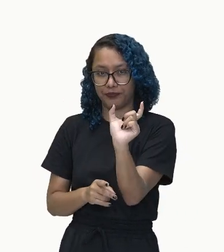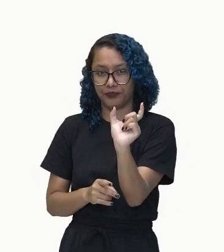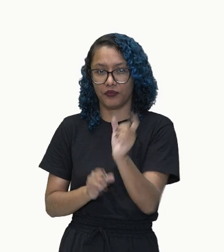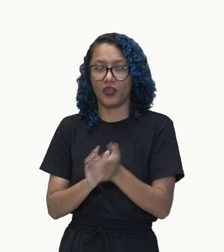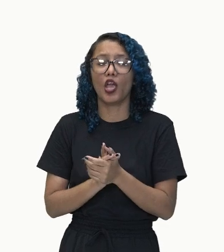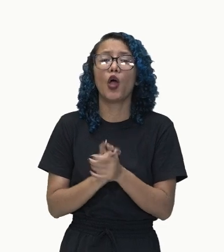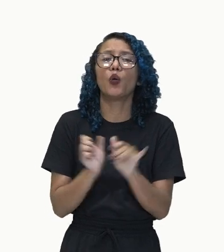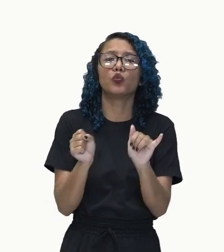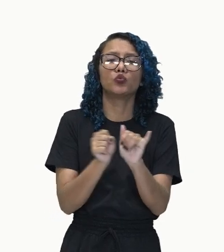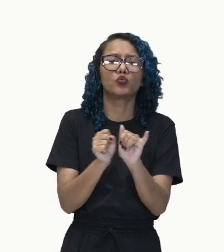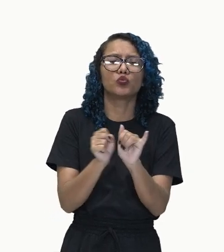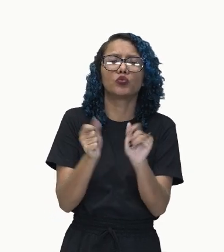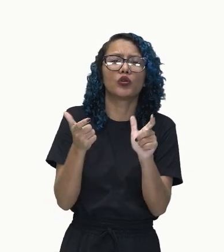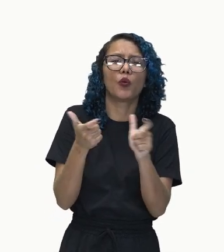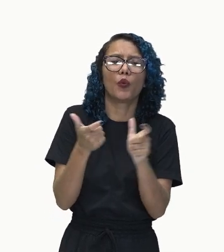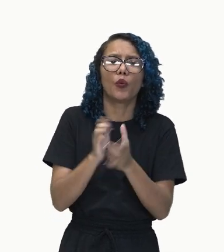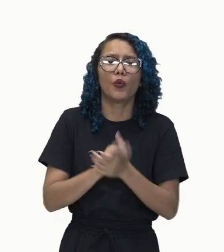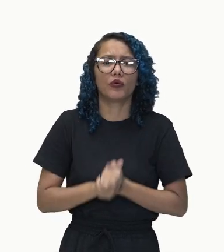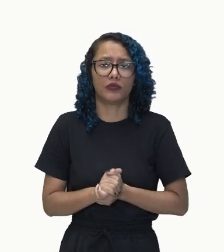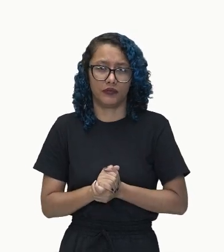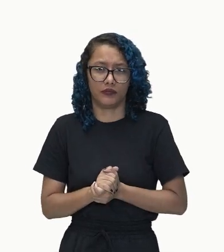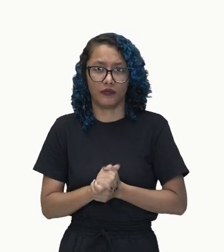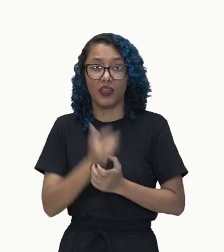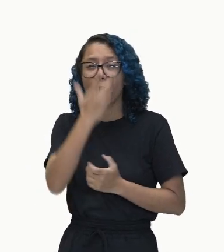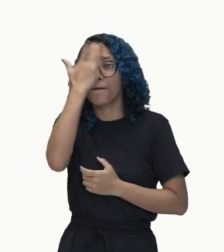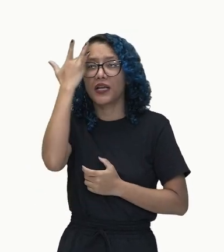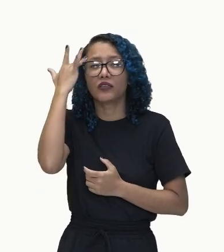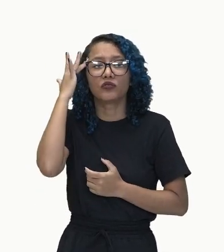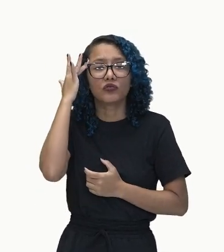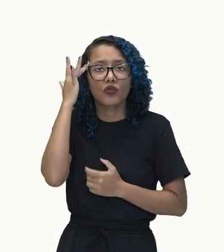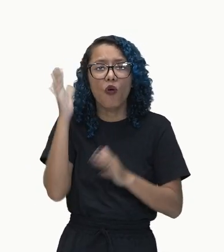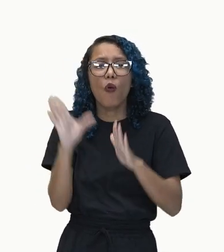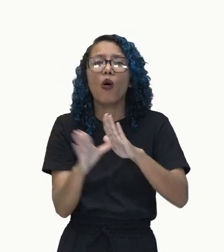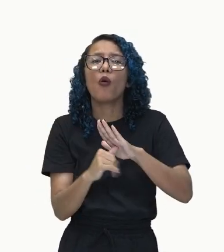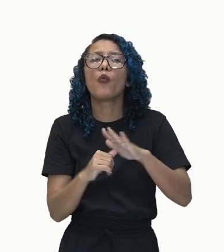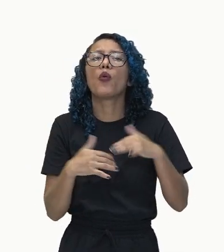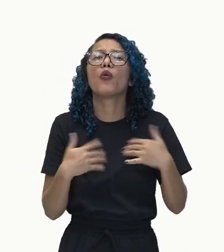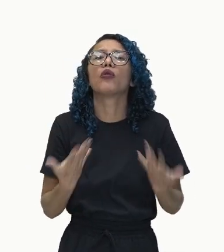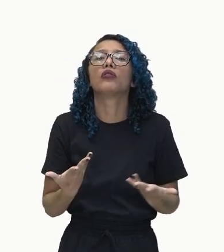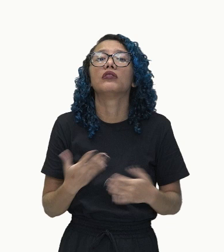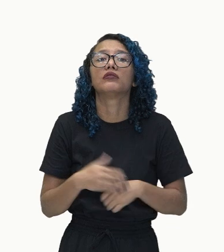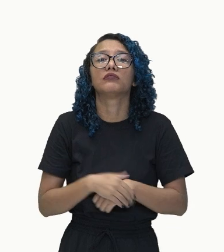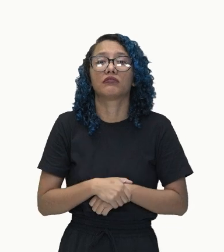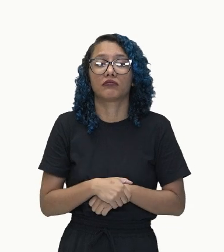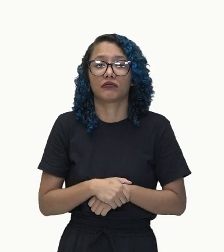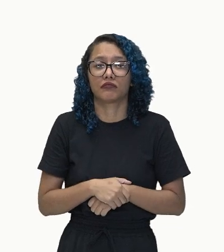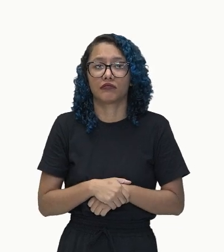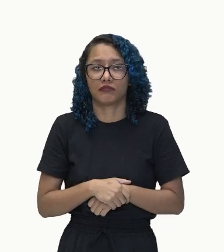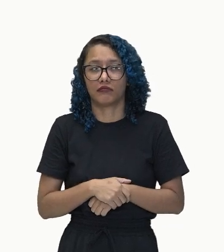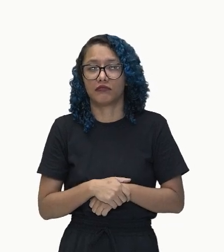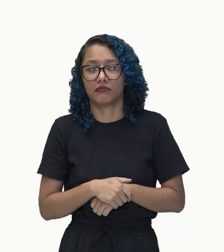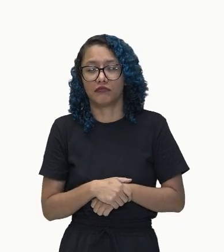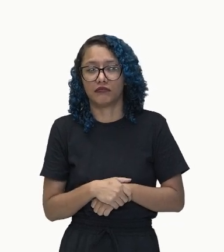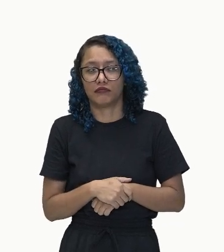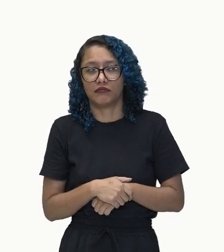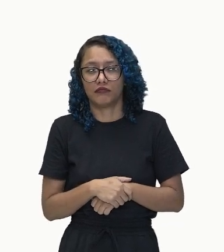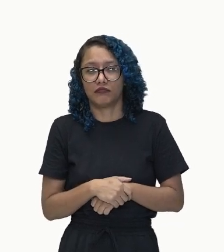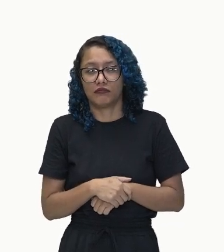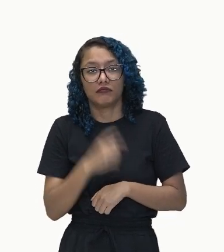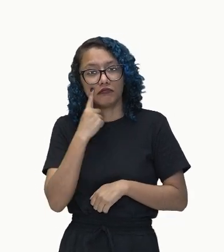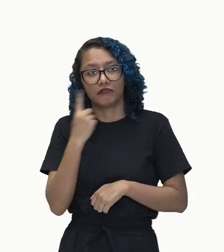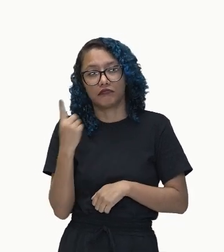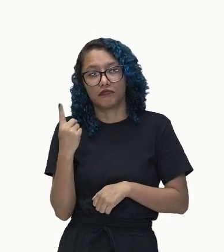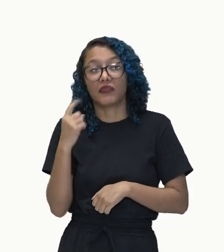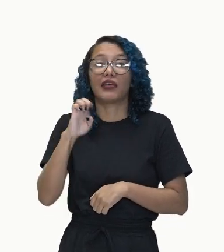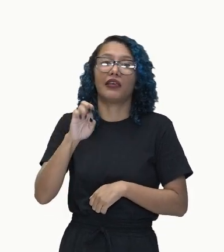sujeito? Quem furtou a flor? Exatamente. Ele responde aí. Encontramos o sujeito.